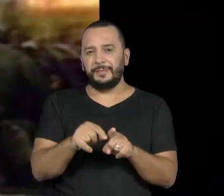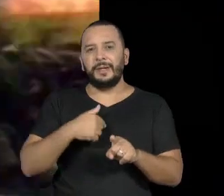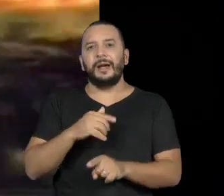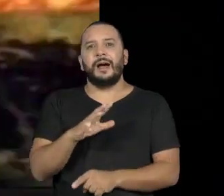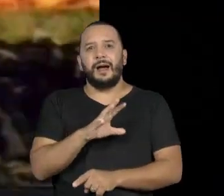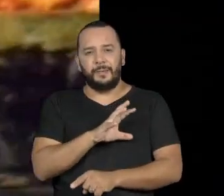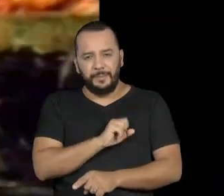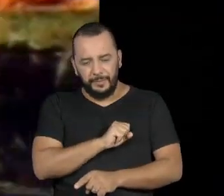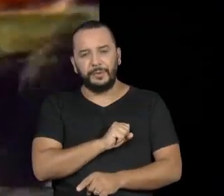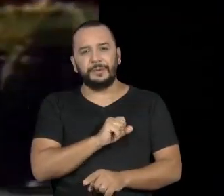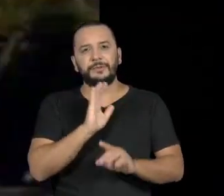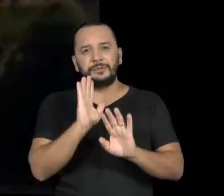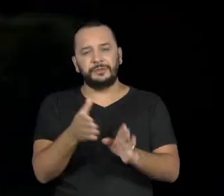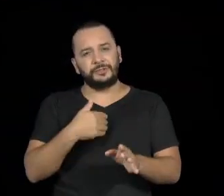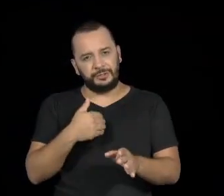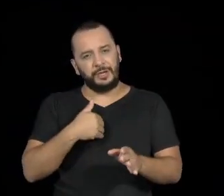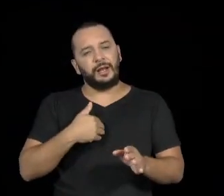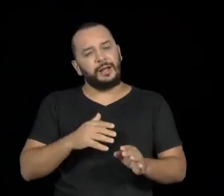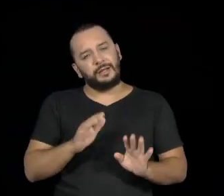livre.